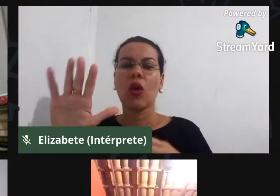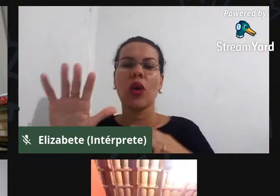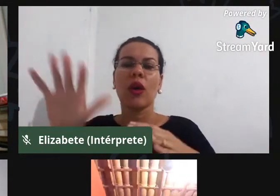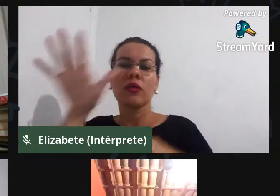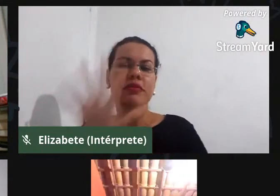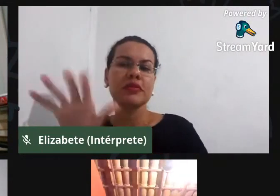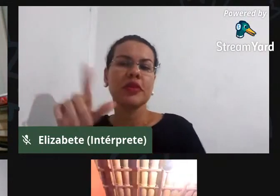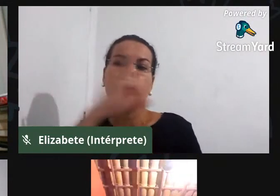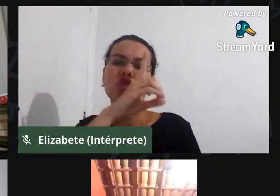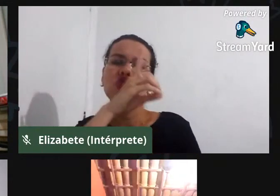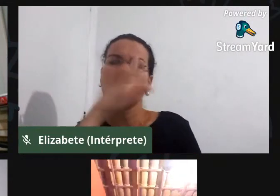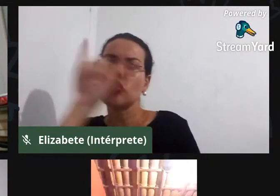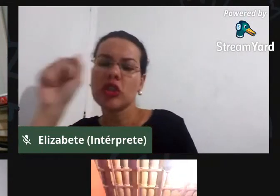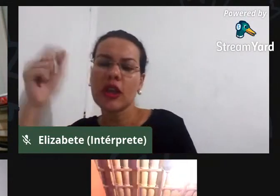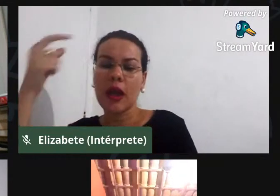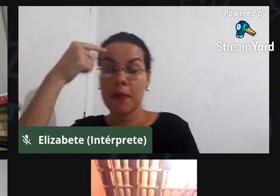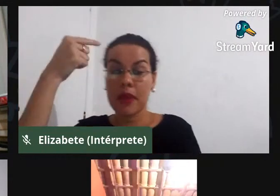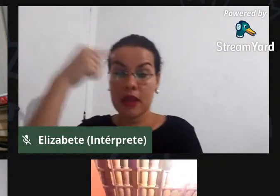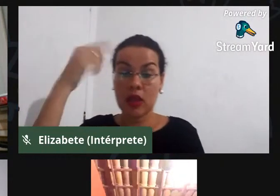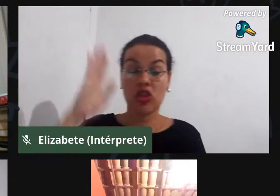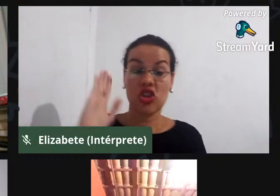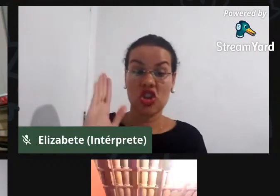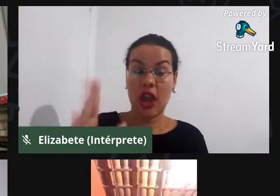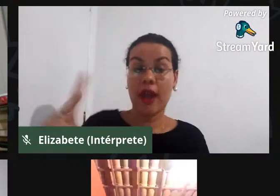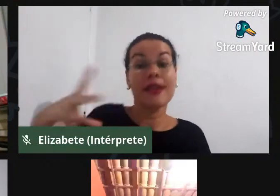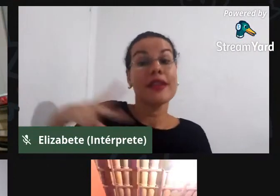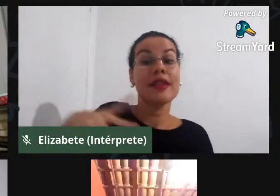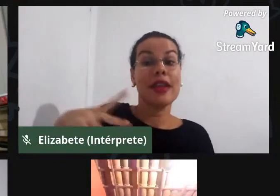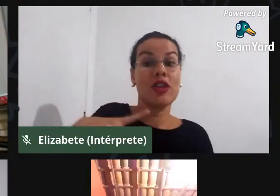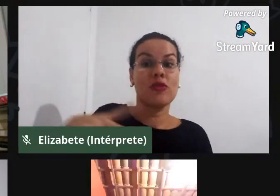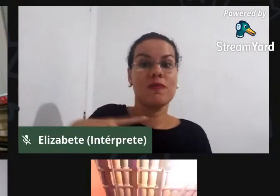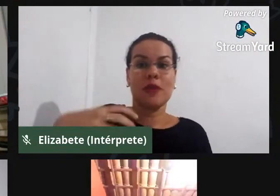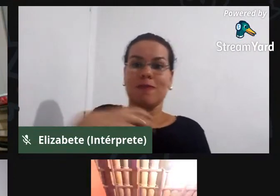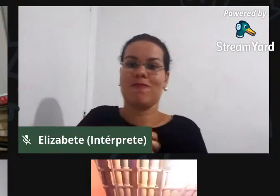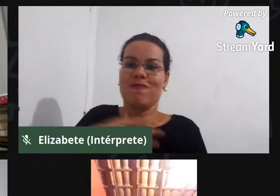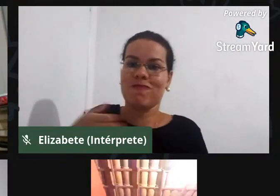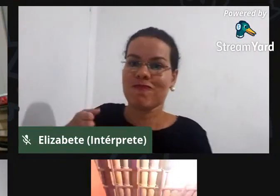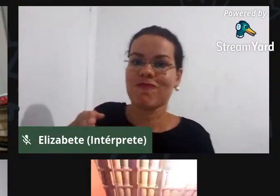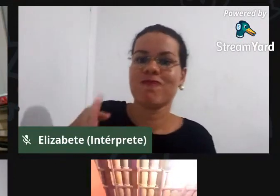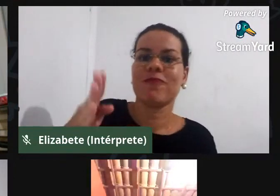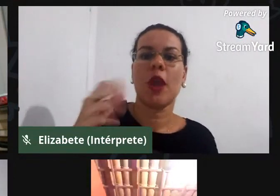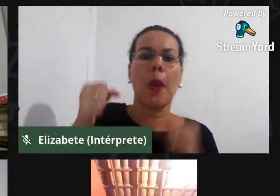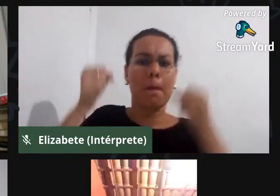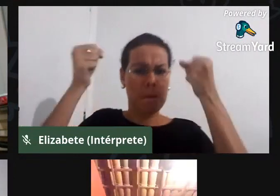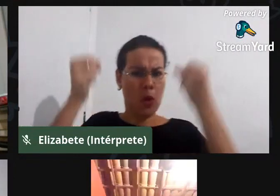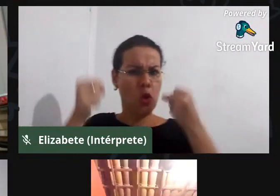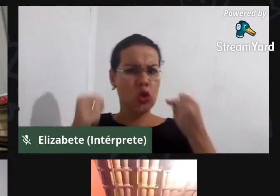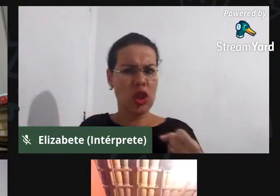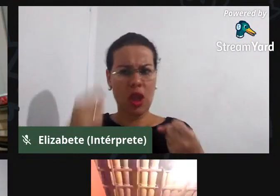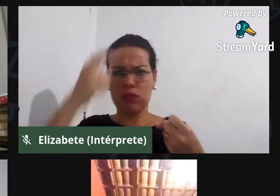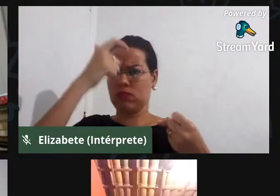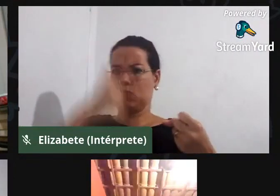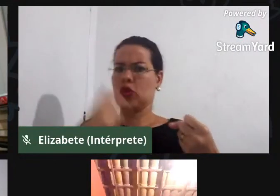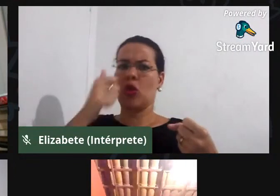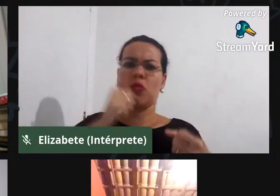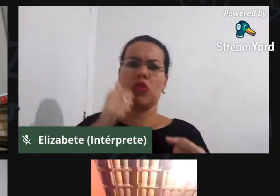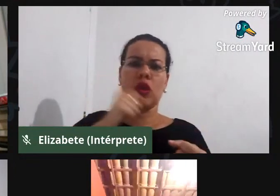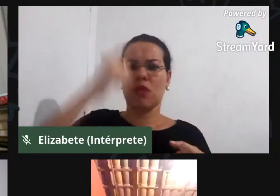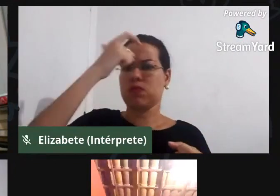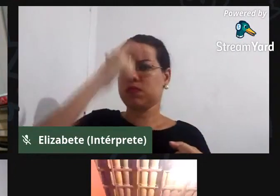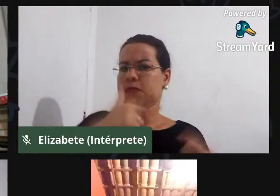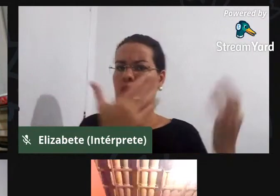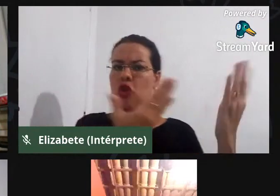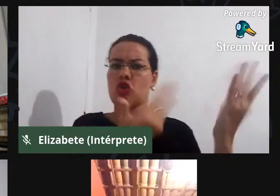esse sentimento de pertença, esse empoderamento enquanto mulher, enquanto homem, enquanto jovem quilombola,